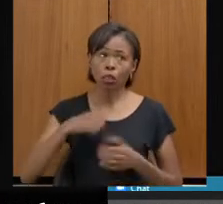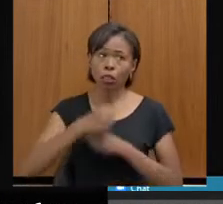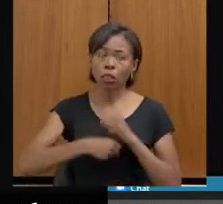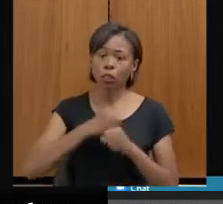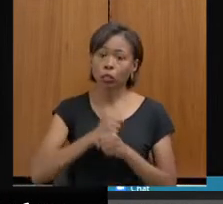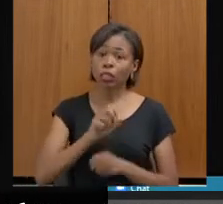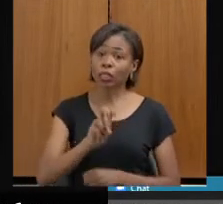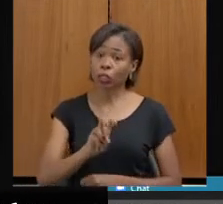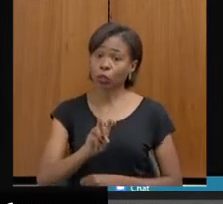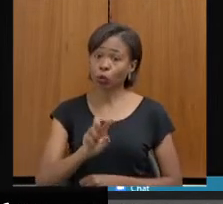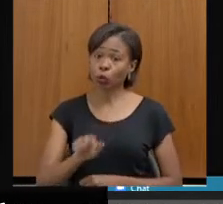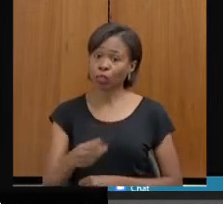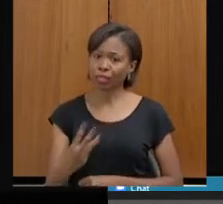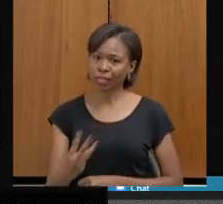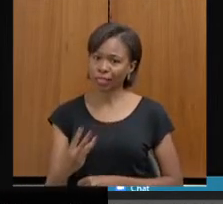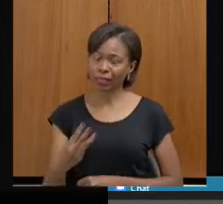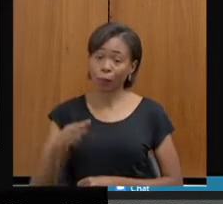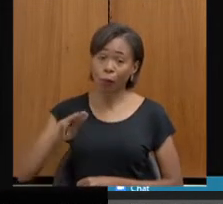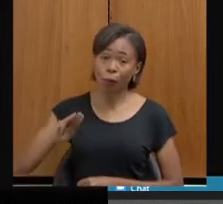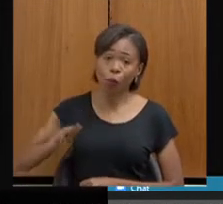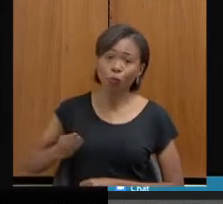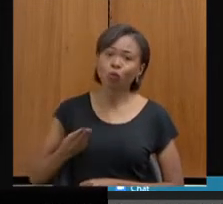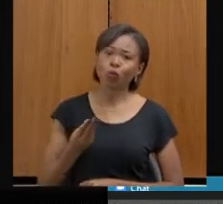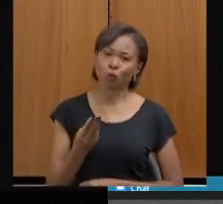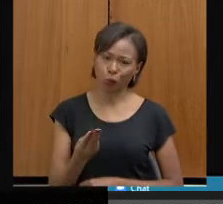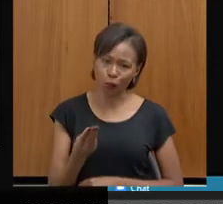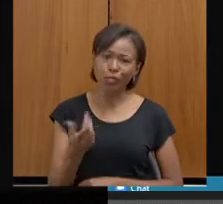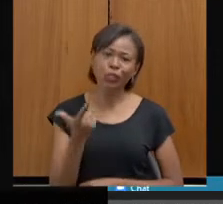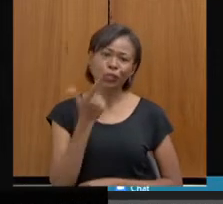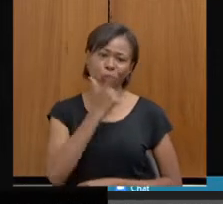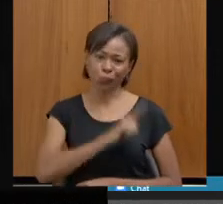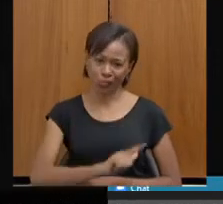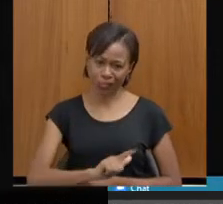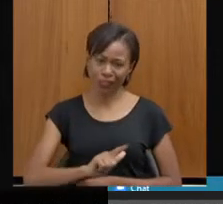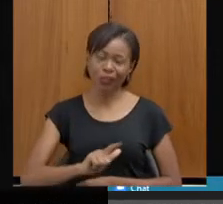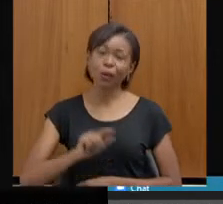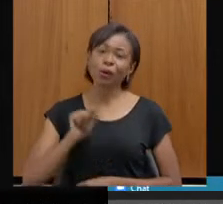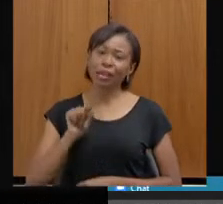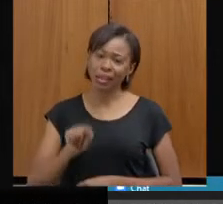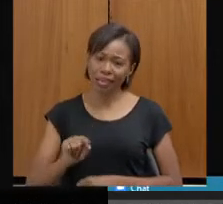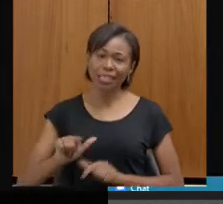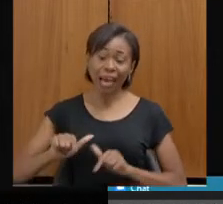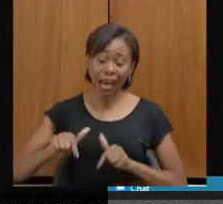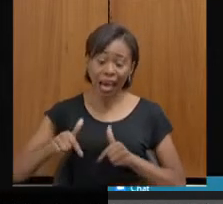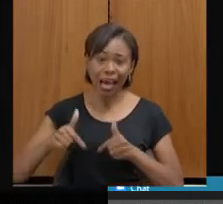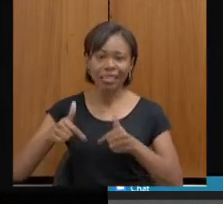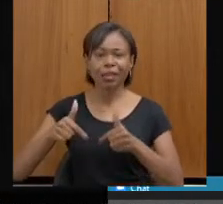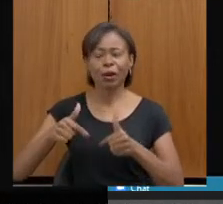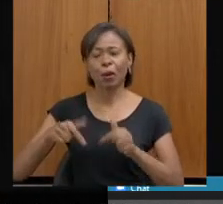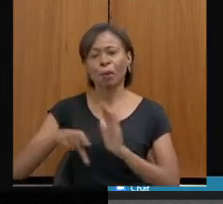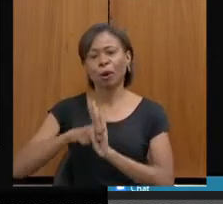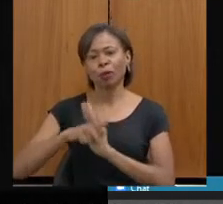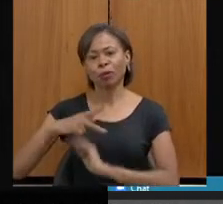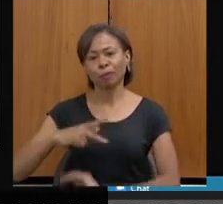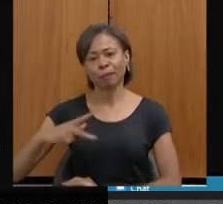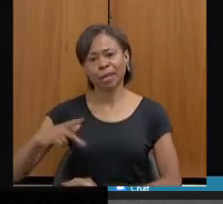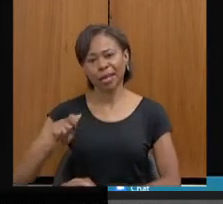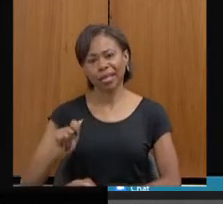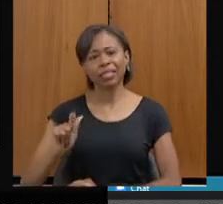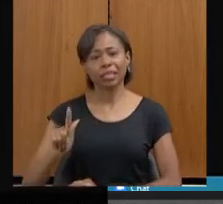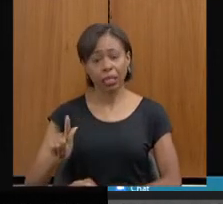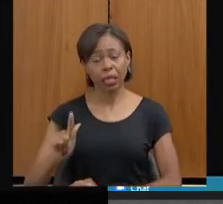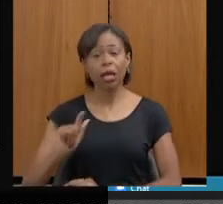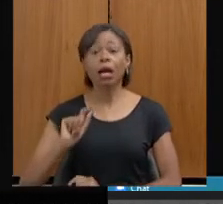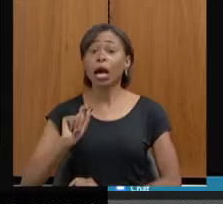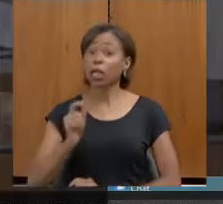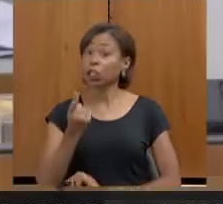em emendas parlamentares estaduais para essa ação do PPAG e que vão ser destinadas a equipamentos, armamentos